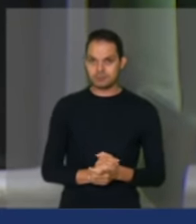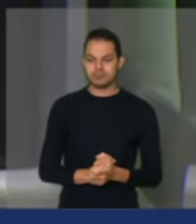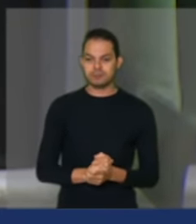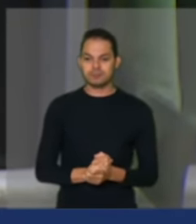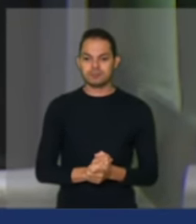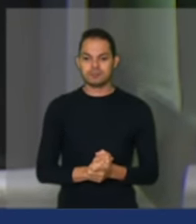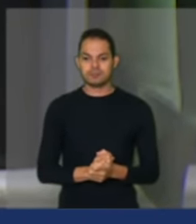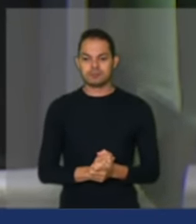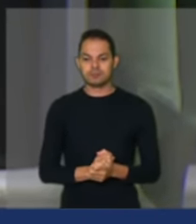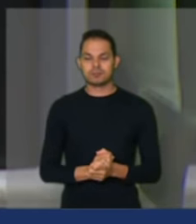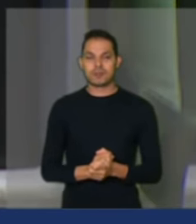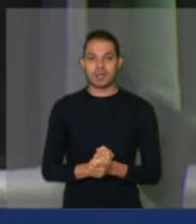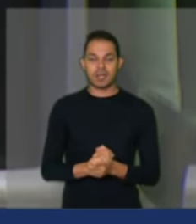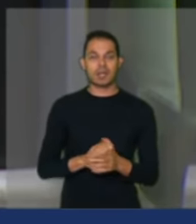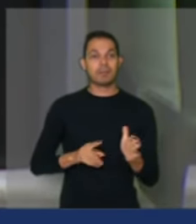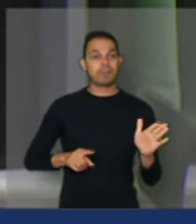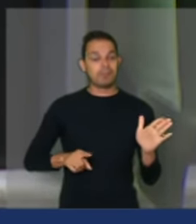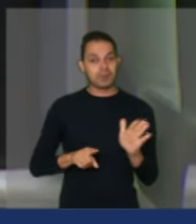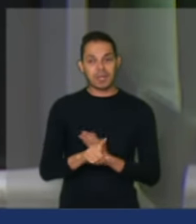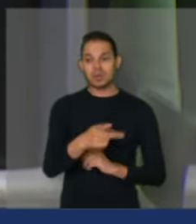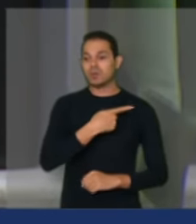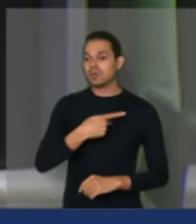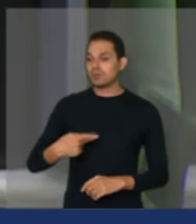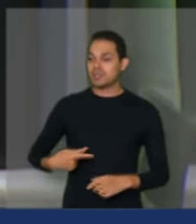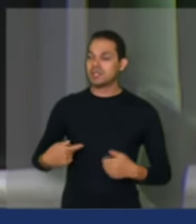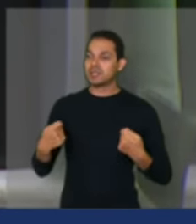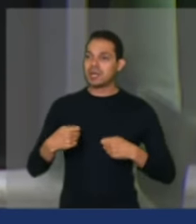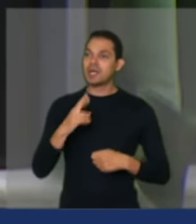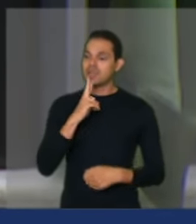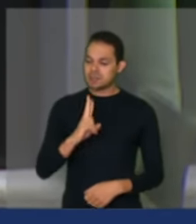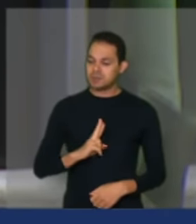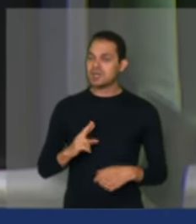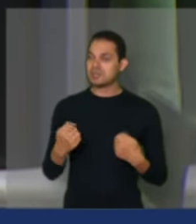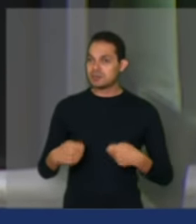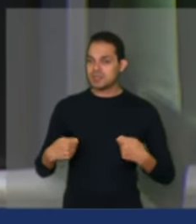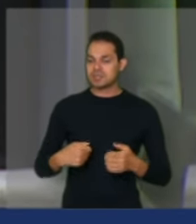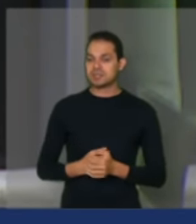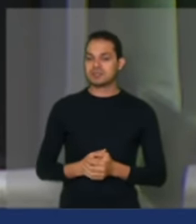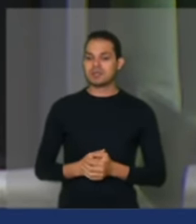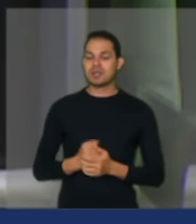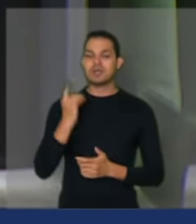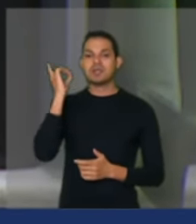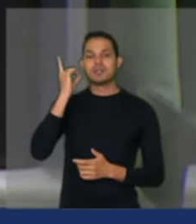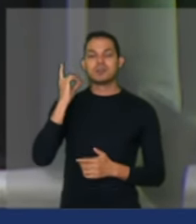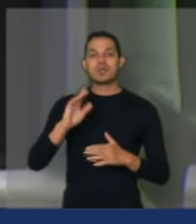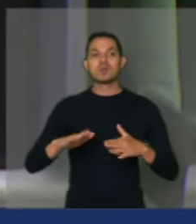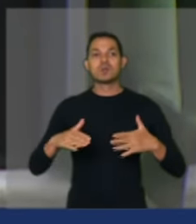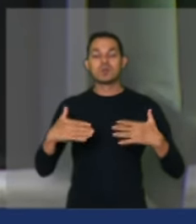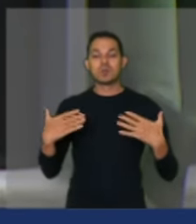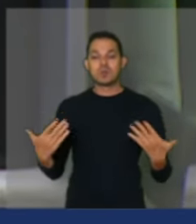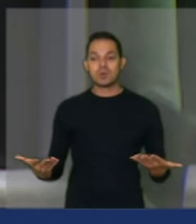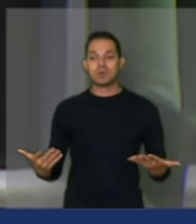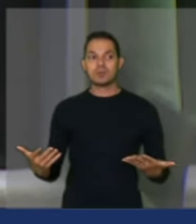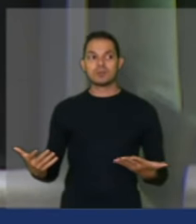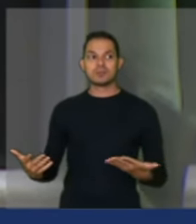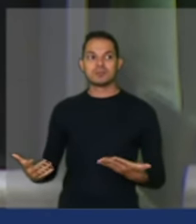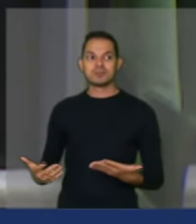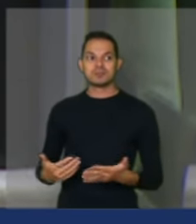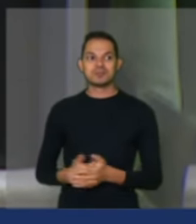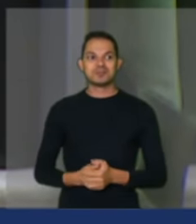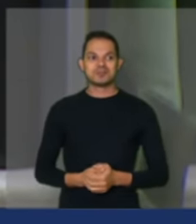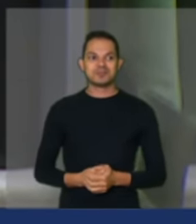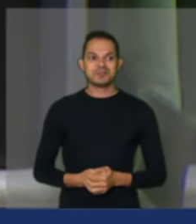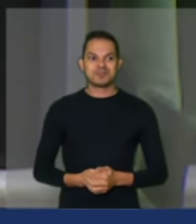Essa é a pergunta, presidente, que não quer calar. Qual deputado e qual deputada vai ter coragem de